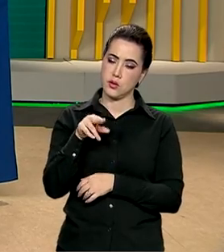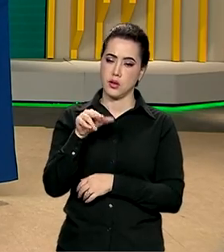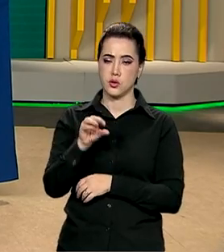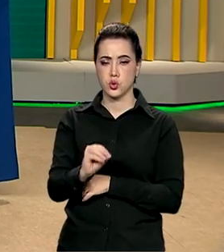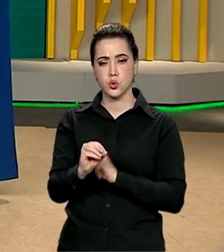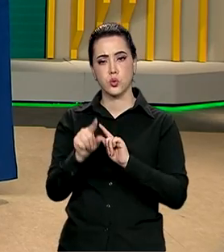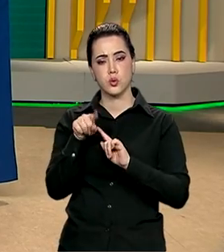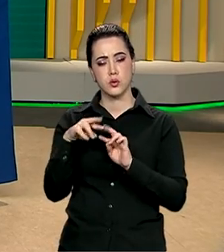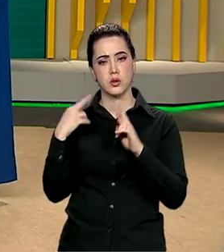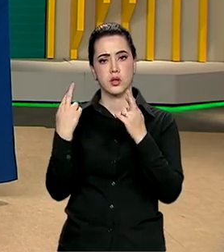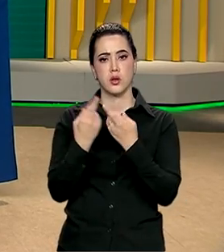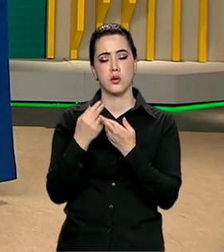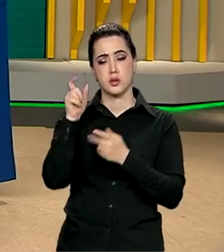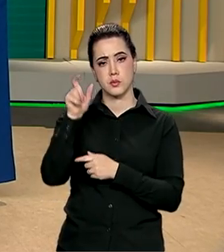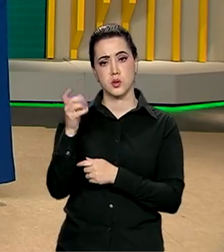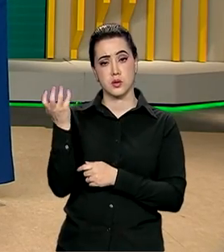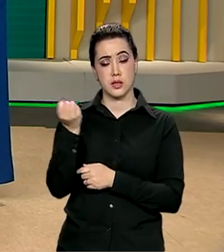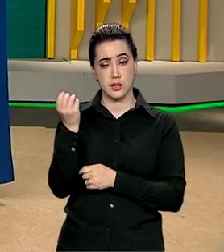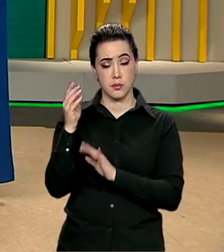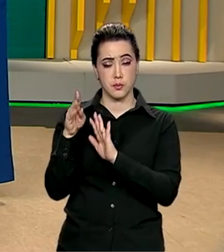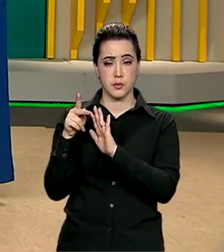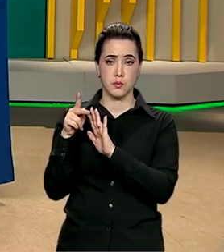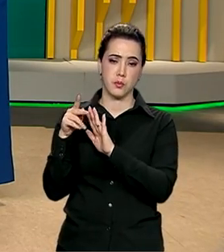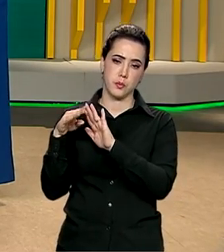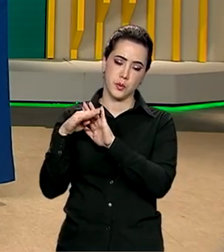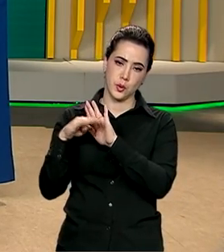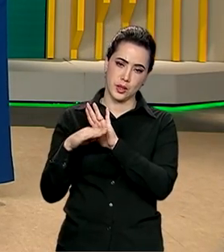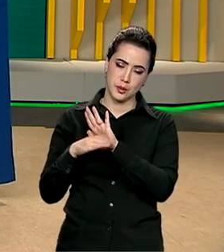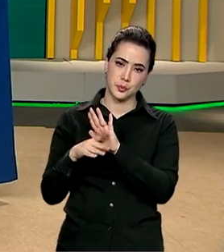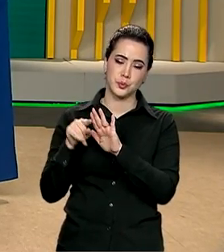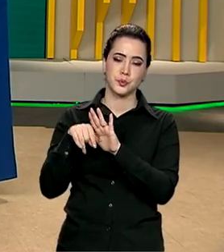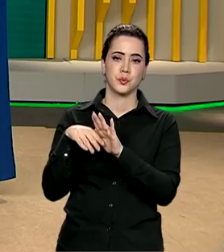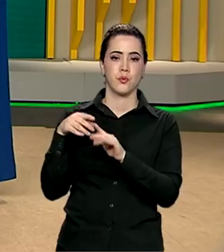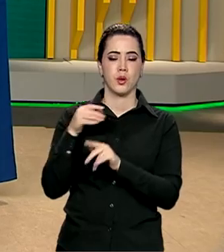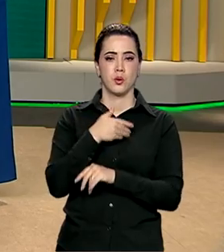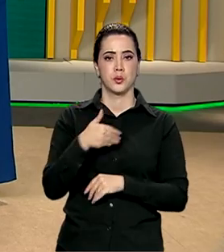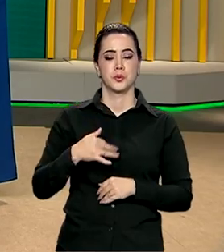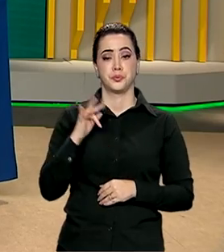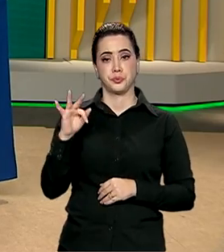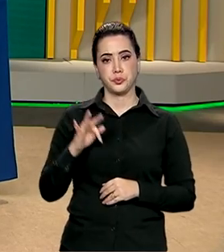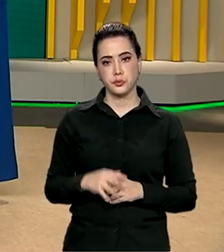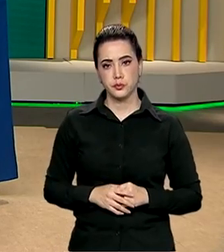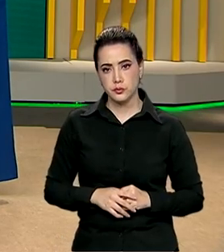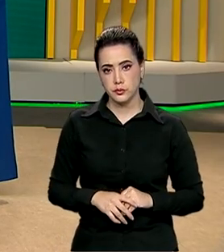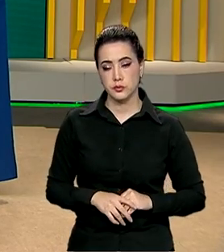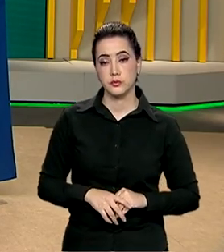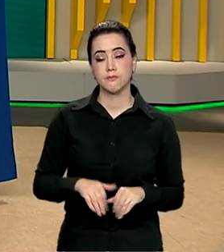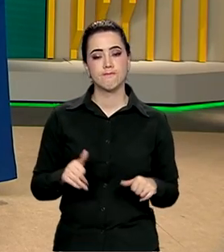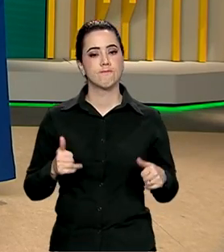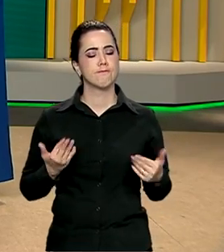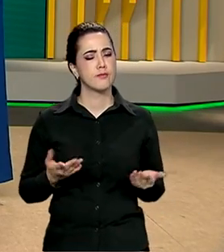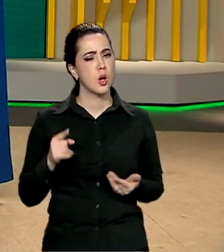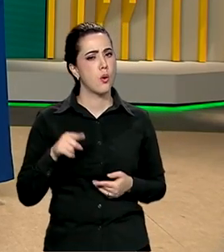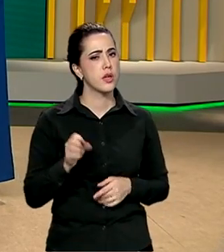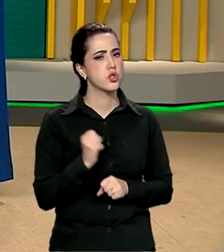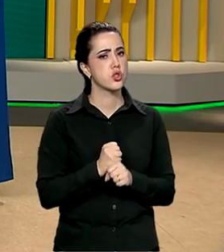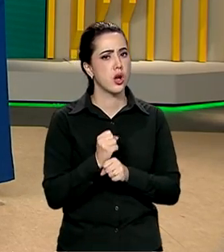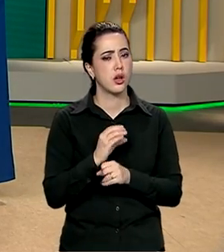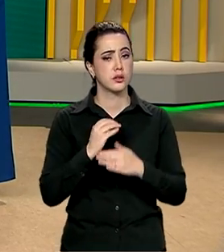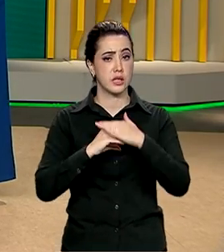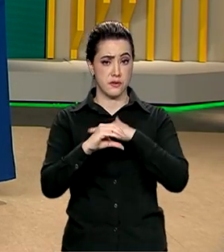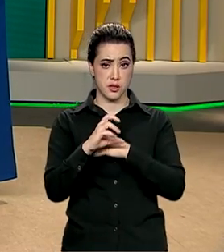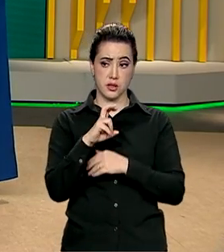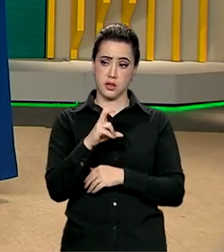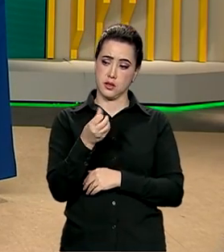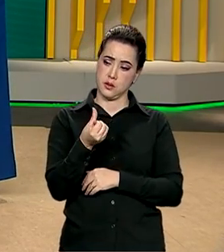sociais do governo federal. E Roberto, só esse ano vão ser investidos mais de 560 milhões de reais na